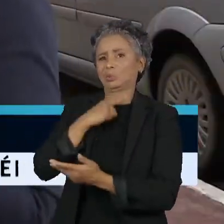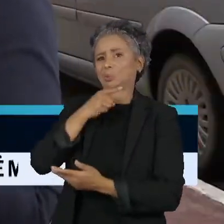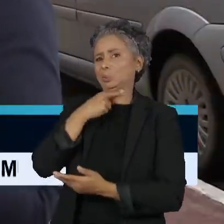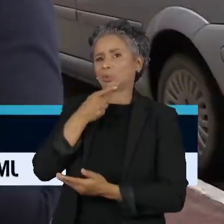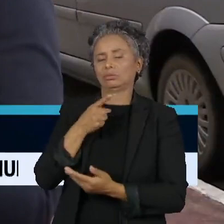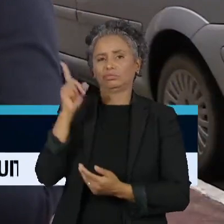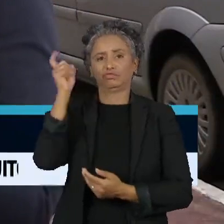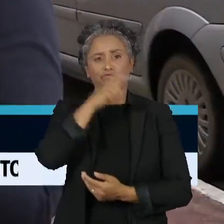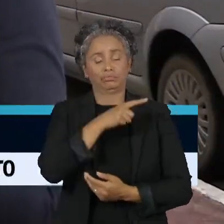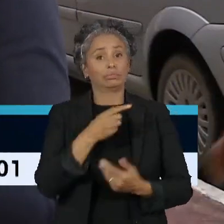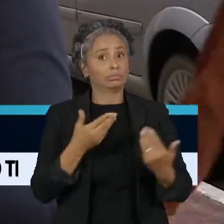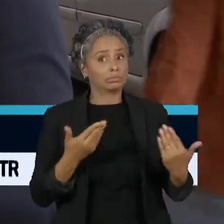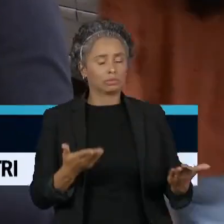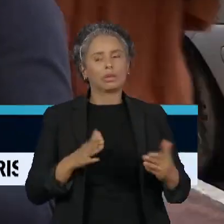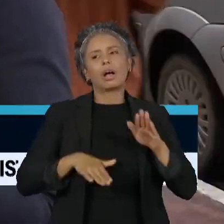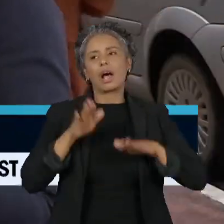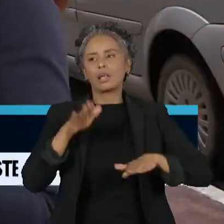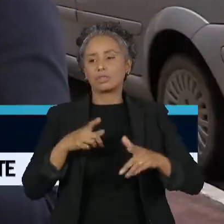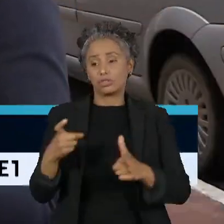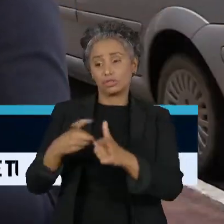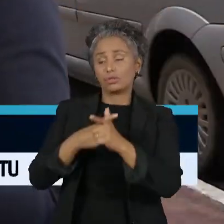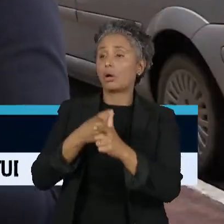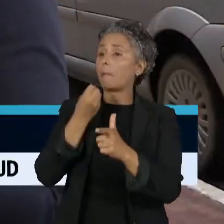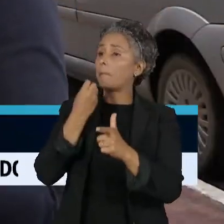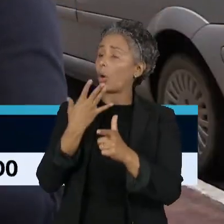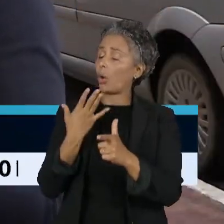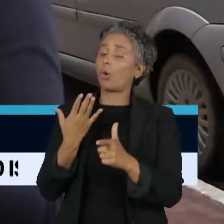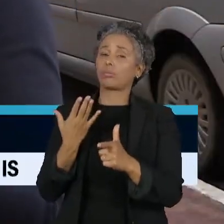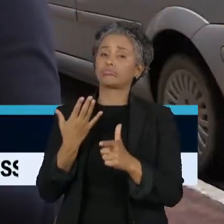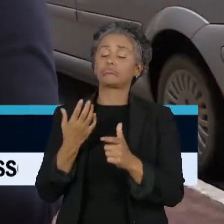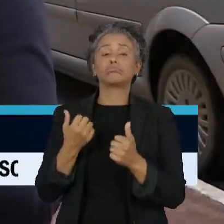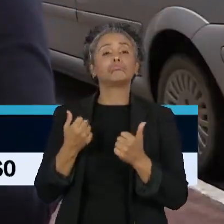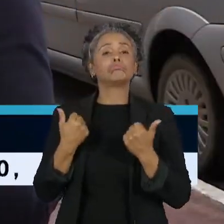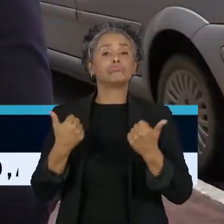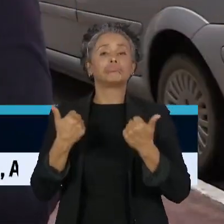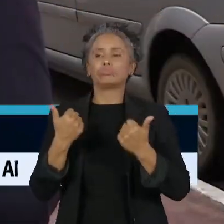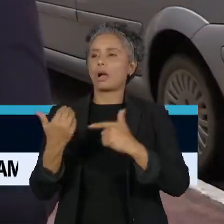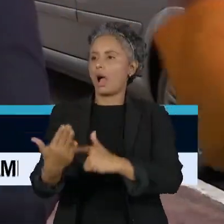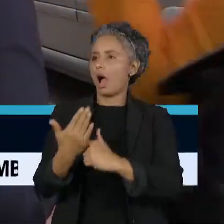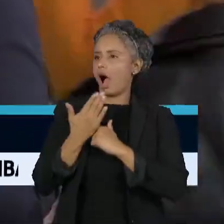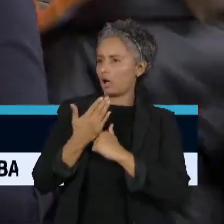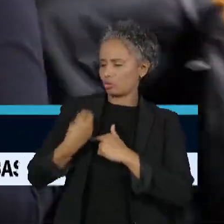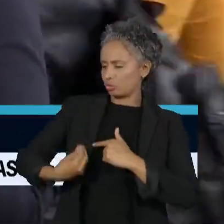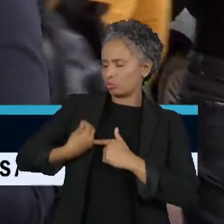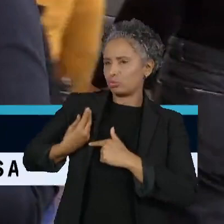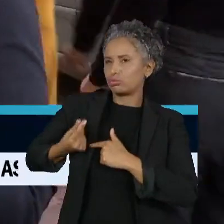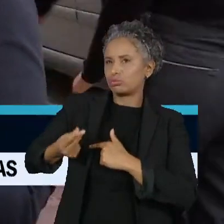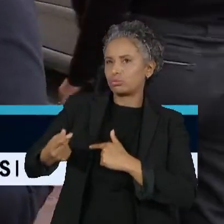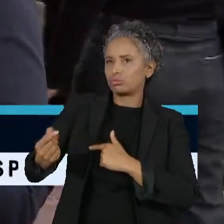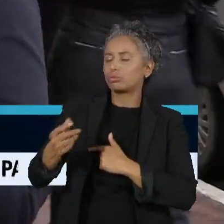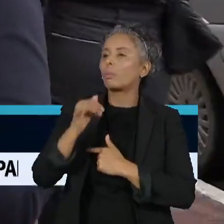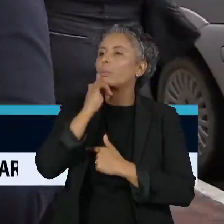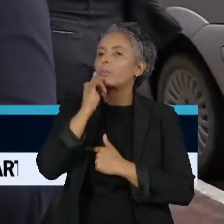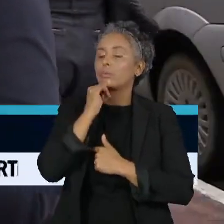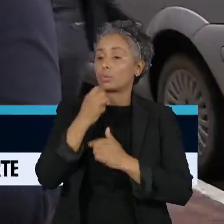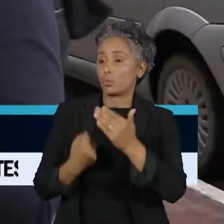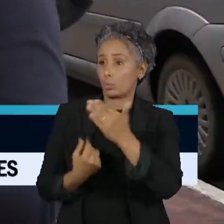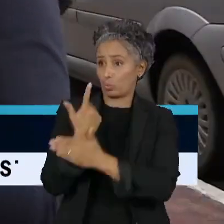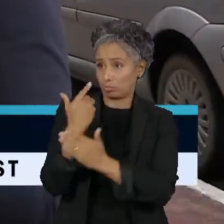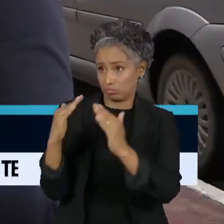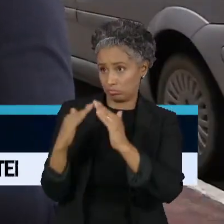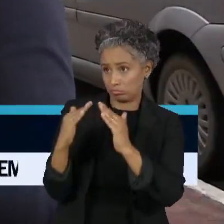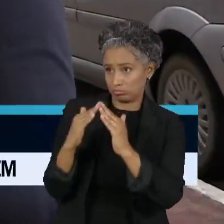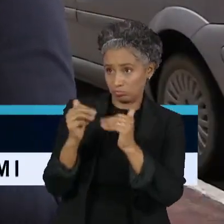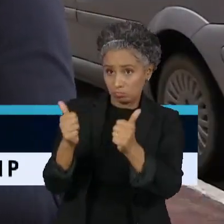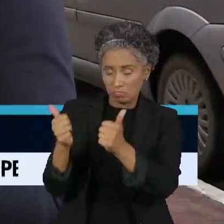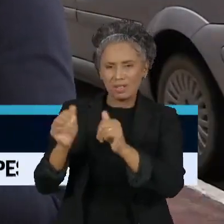pode ser até saudável quando se assume, por exemplo, um compromisso que trará benefícios de longo prazo, como o financiamento de um imóvel. Mas o